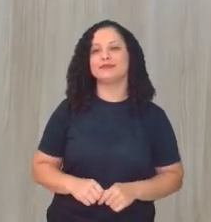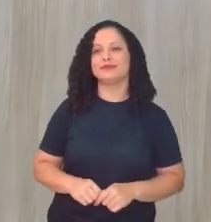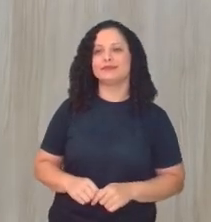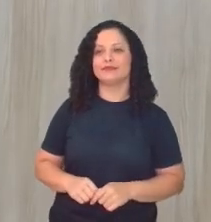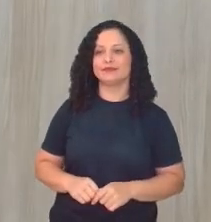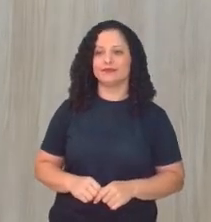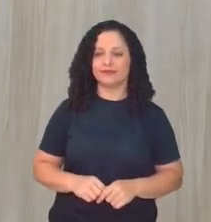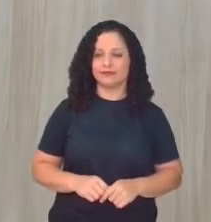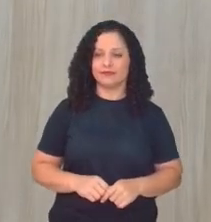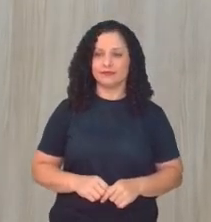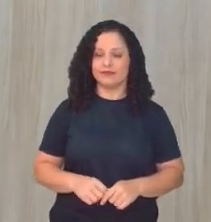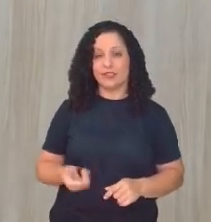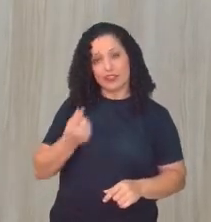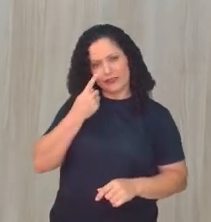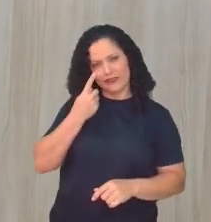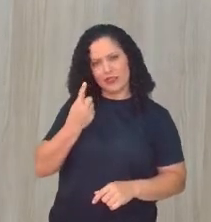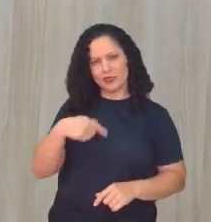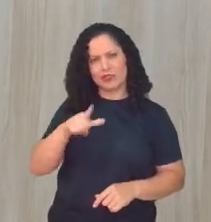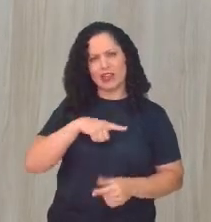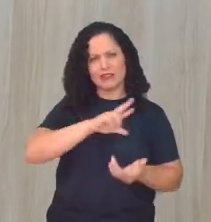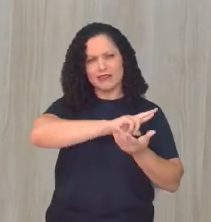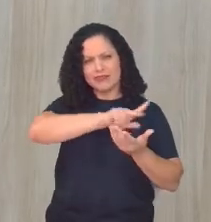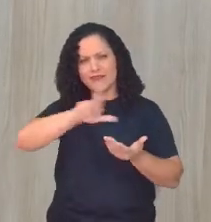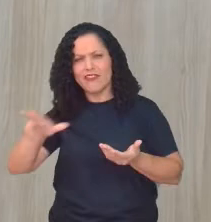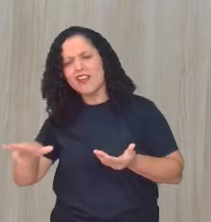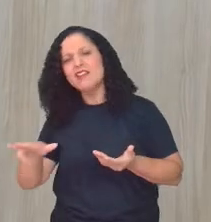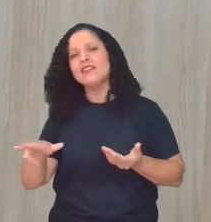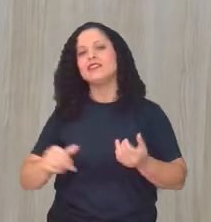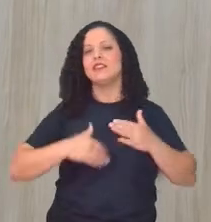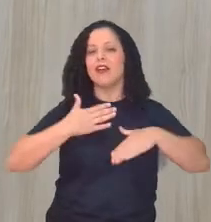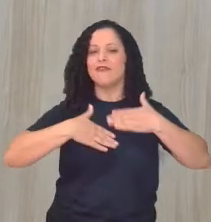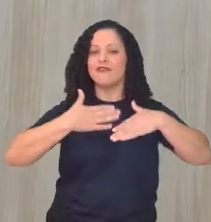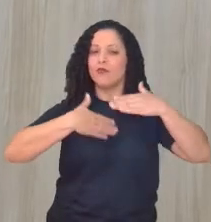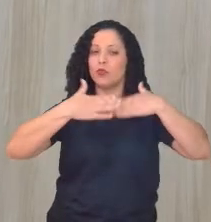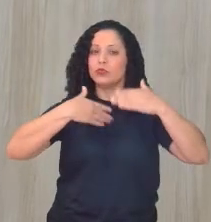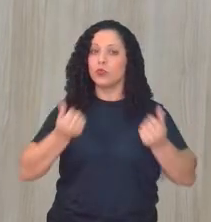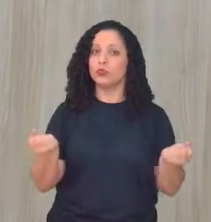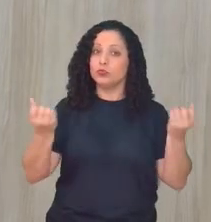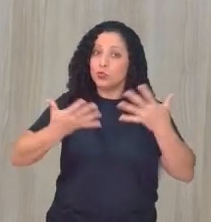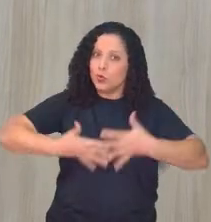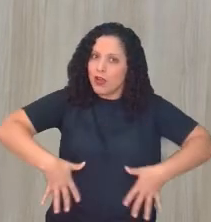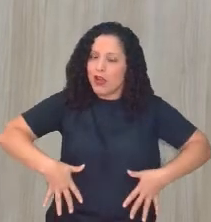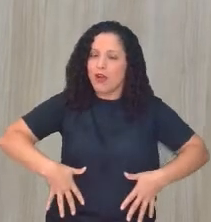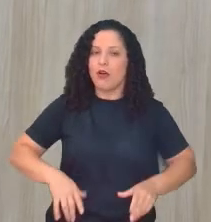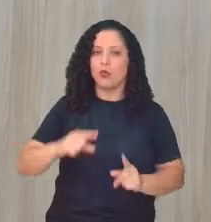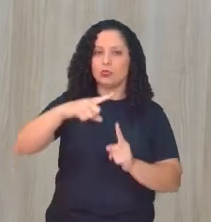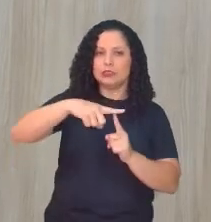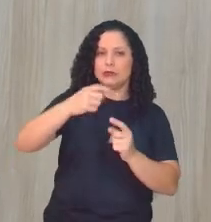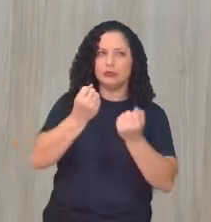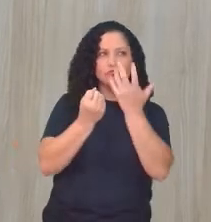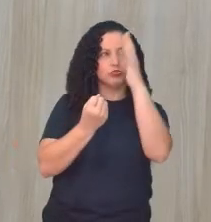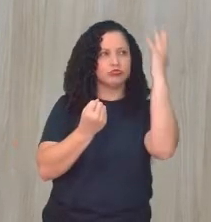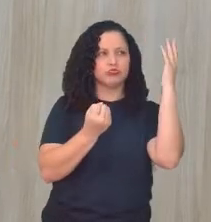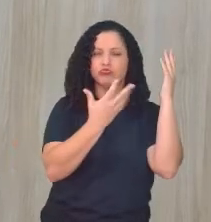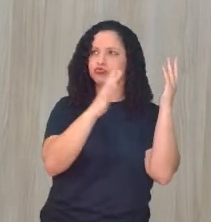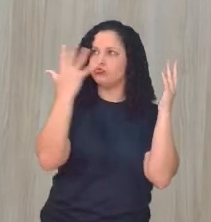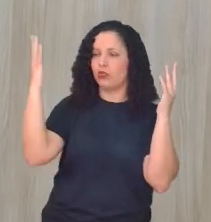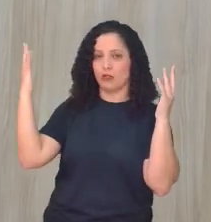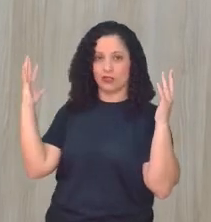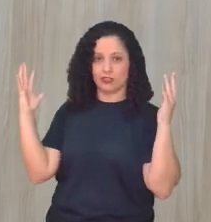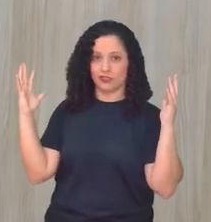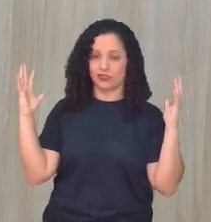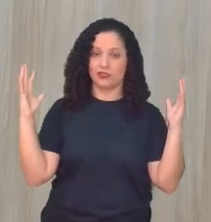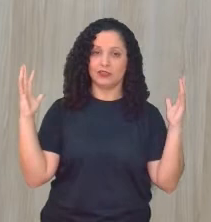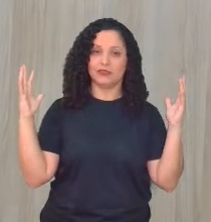a gente viu que existe uma diferença. Na evolução natural de um tipo florestal que pega fogo, né?